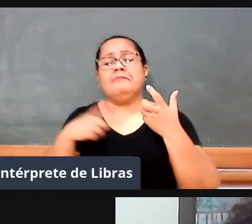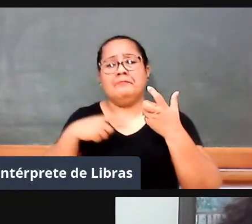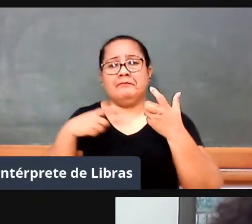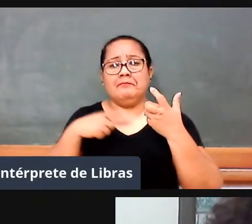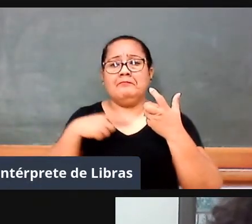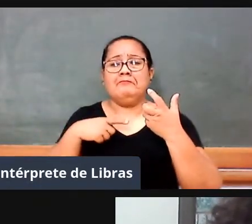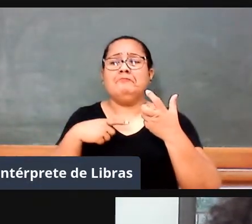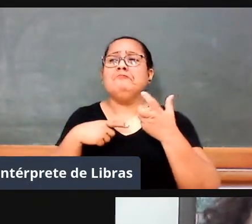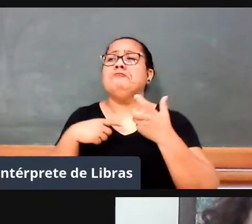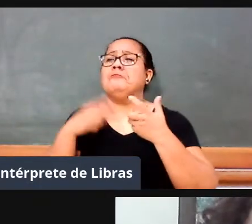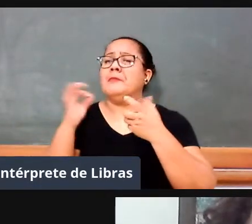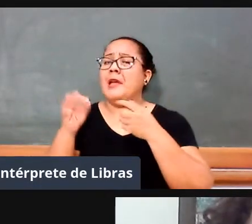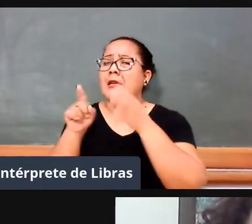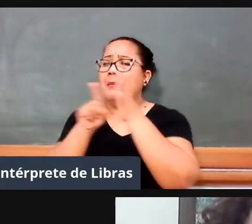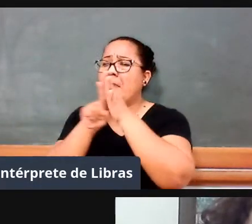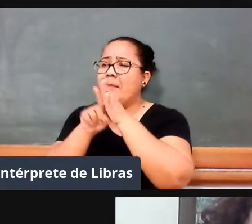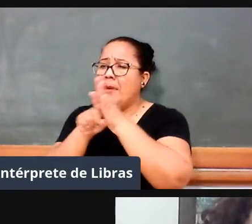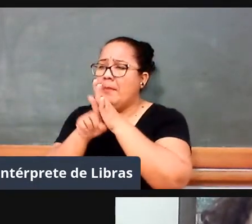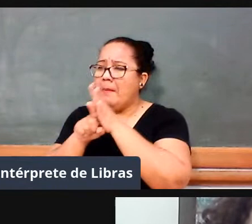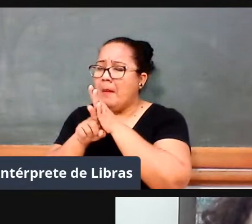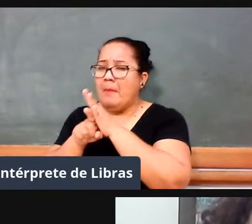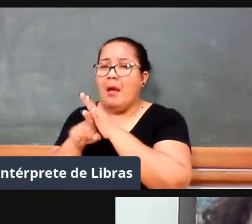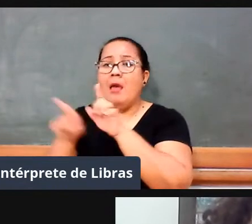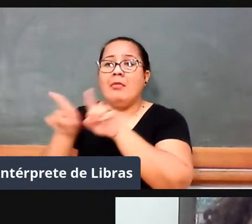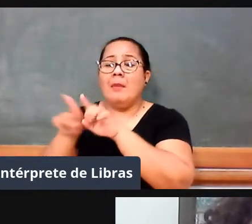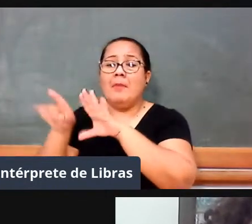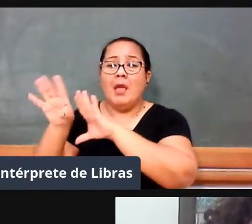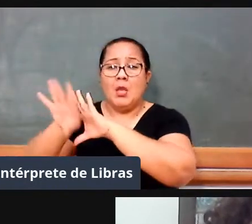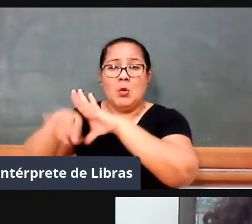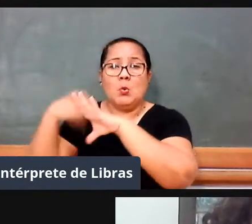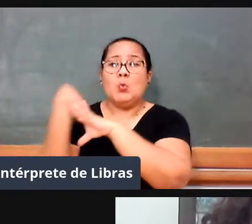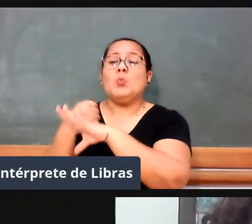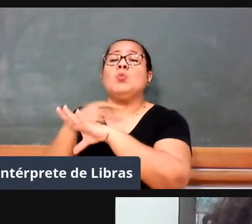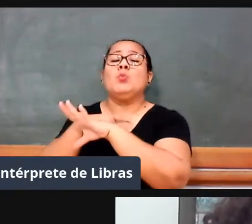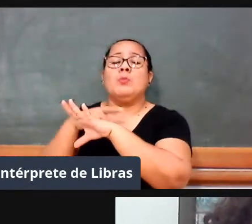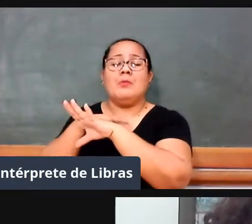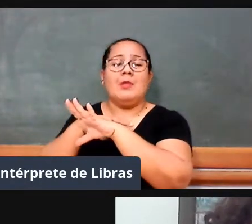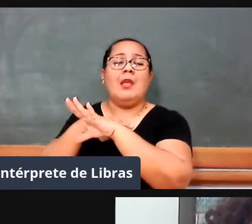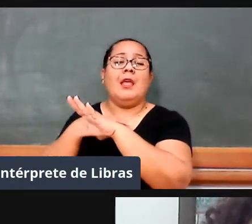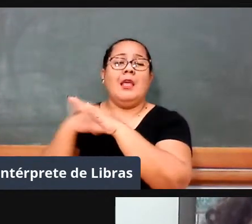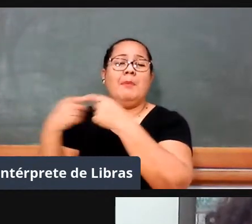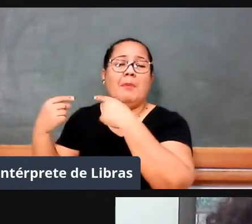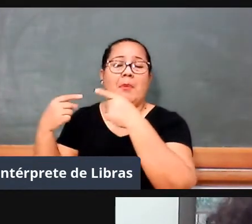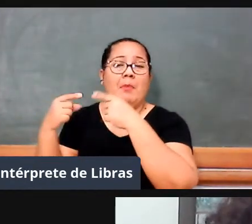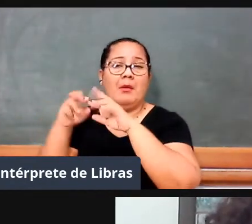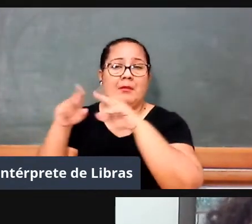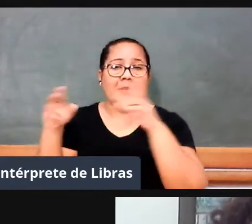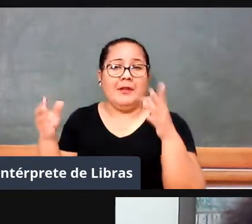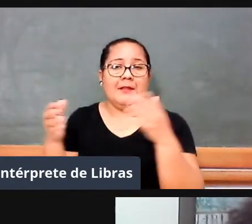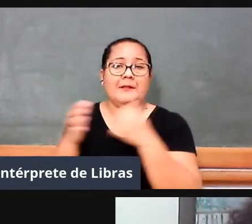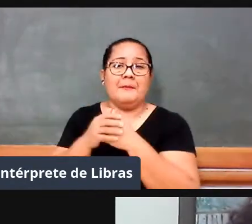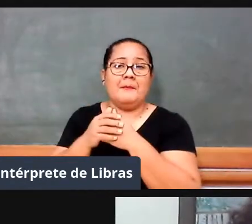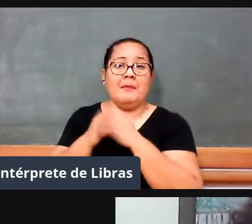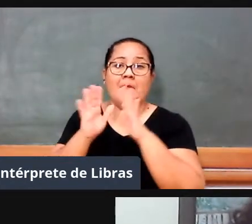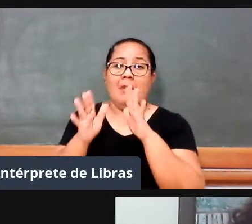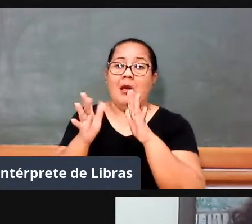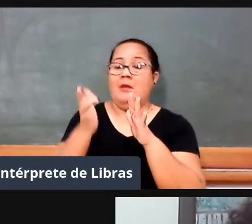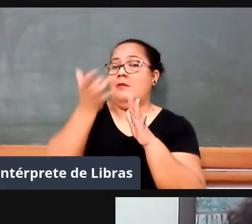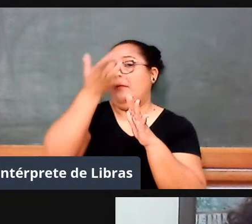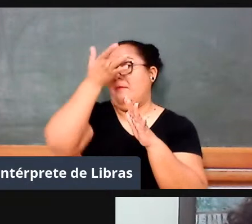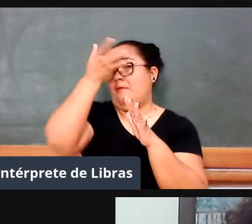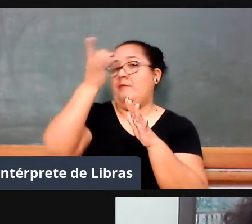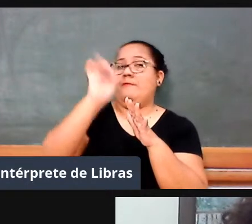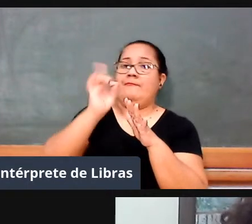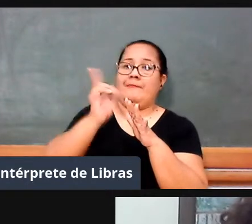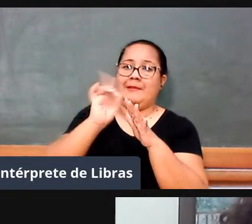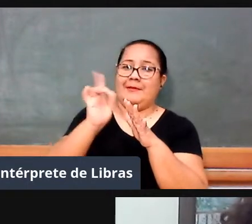frações no YouTube, está aí aberto no YouTube essas discussões sobre o ensino de fração, mas esse é um desafio que a gente tem, né, sobre